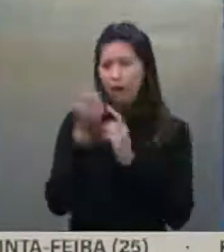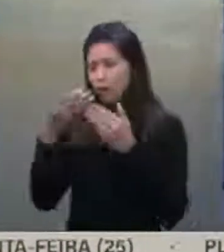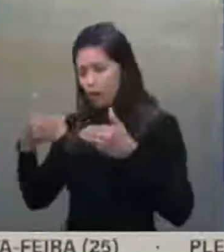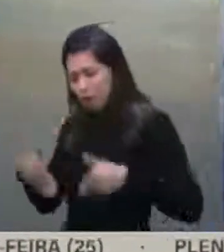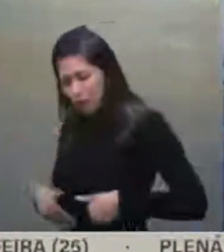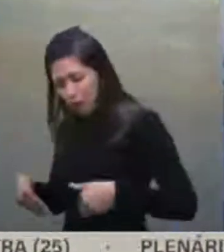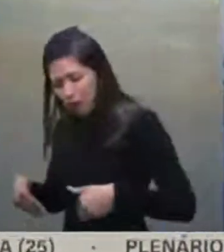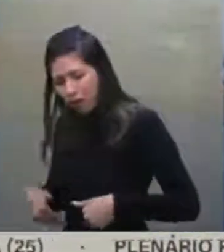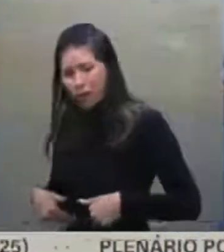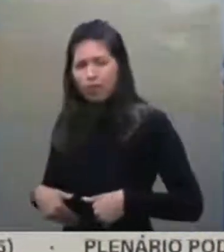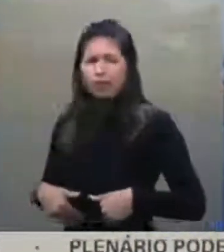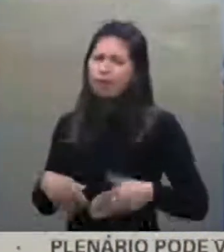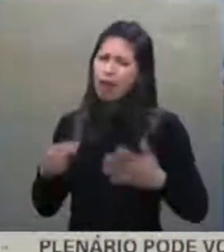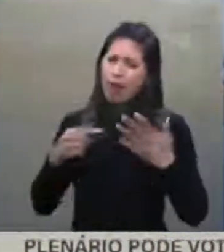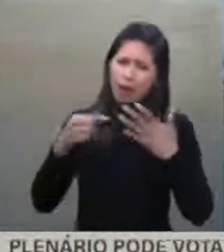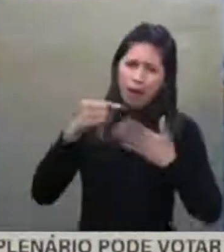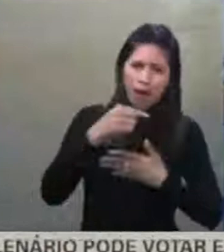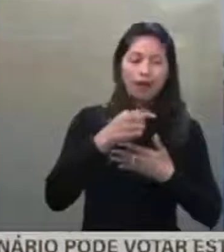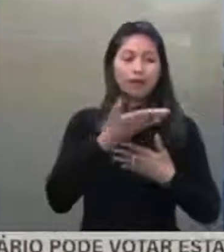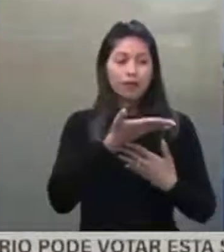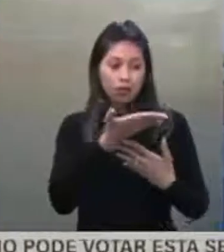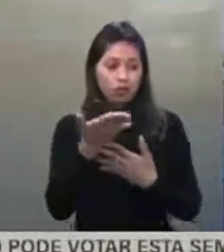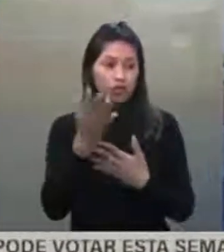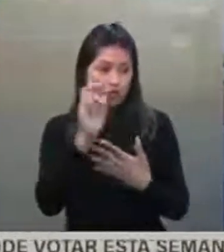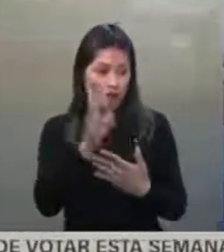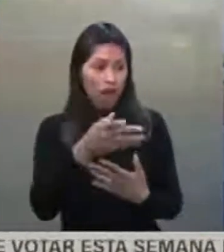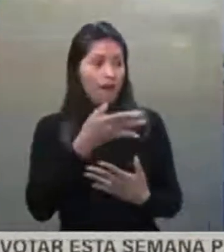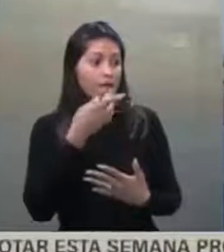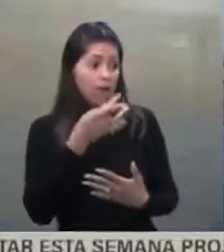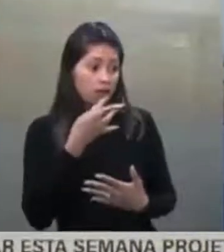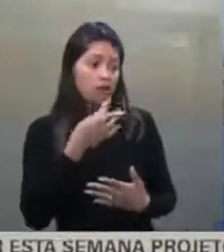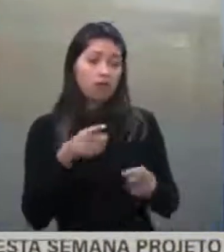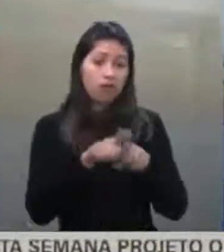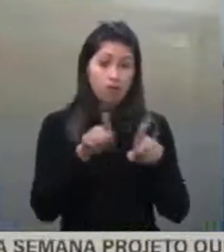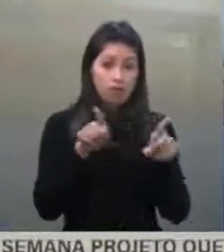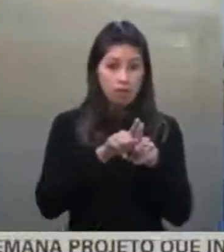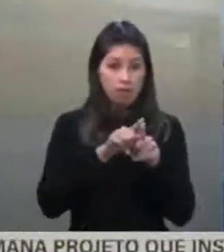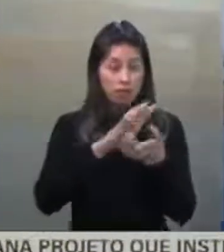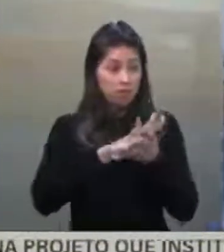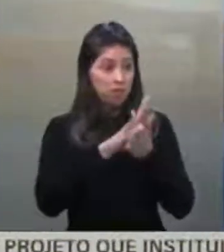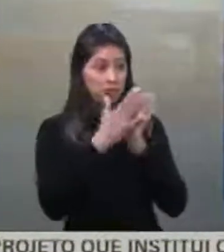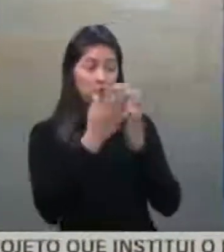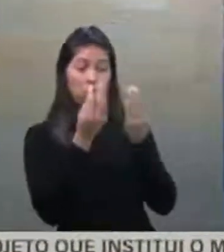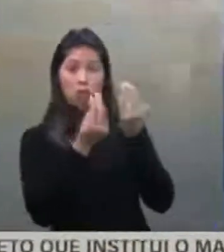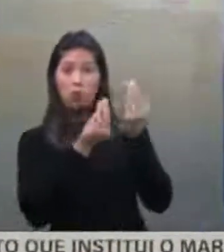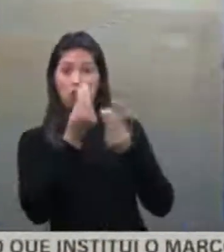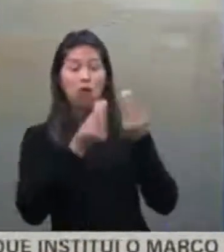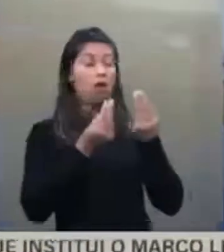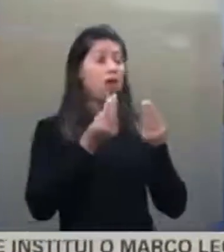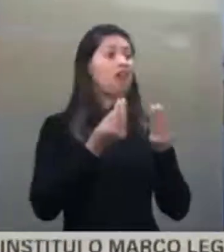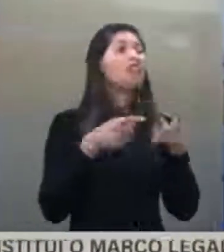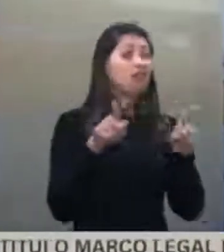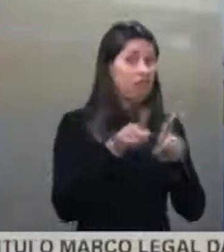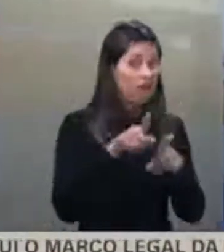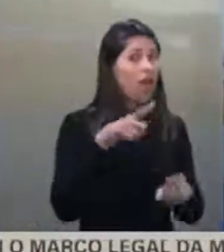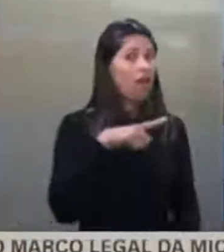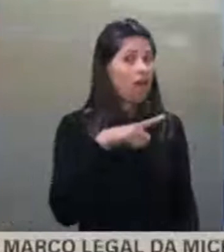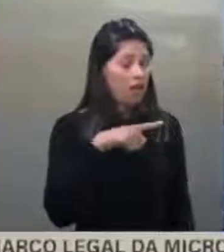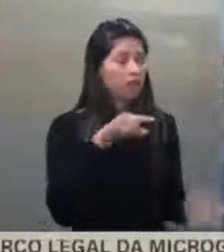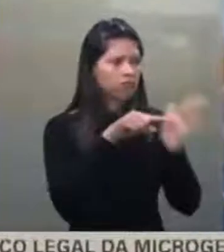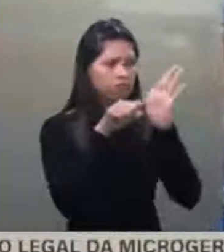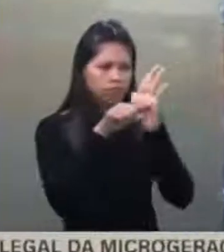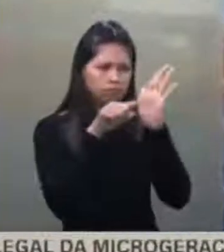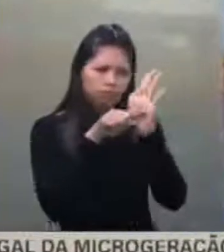a questão, como o senhor muito bem colocou aí, da intolerância, o senhor tem razão, tem pesquisas nesse sentido,